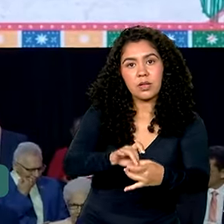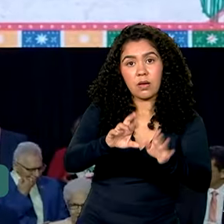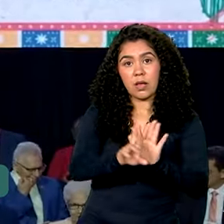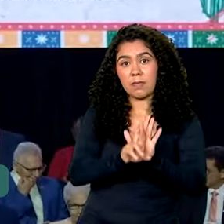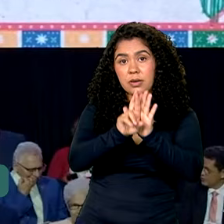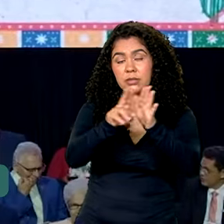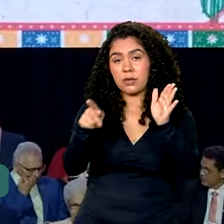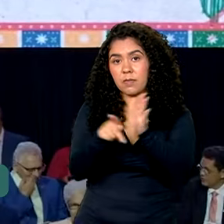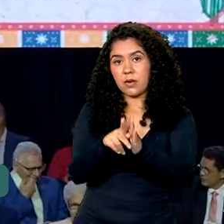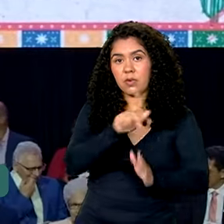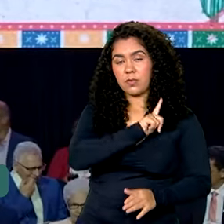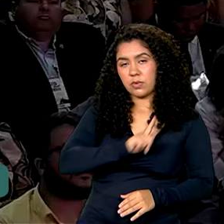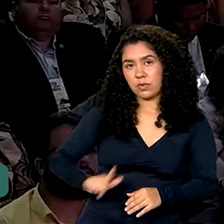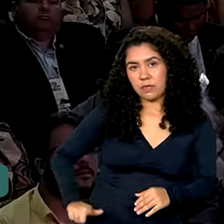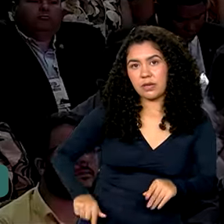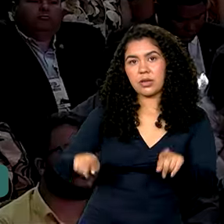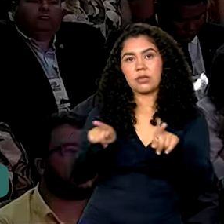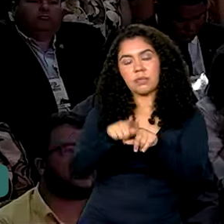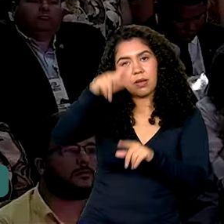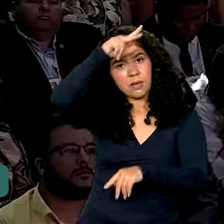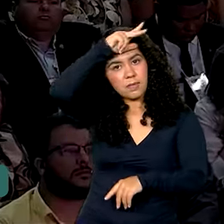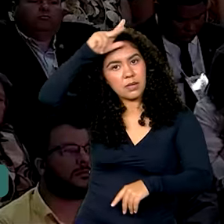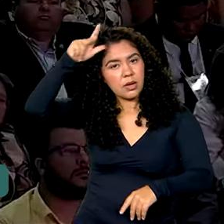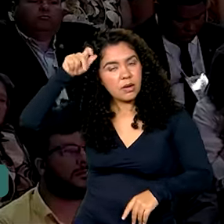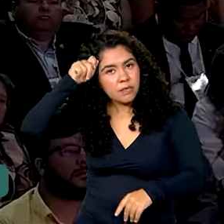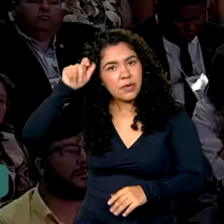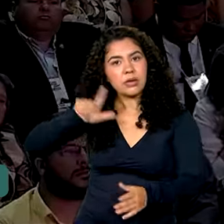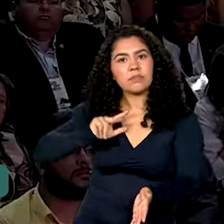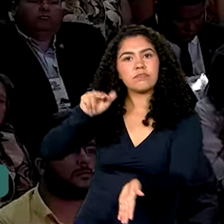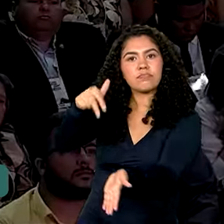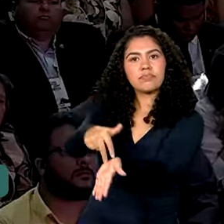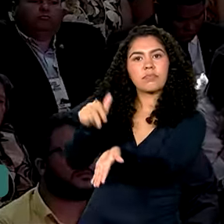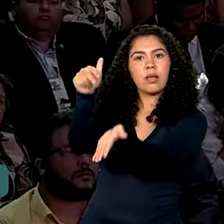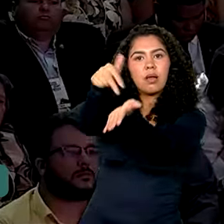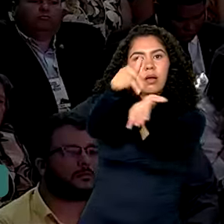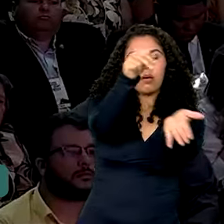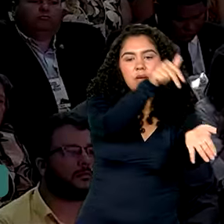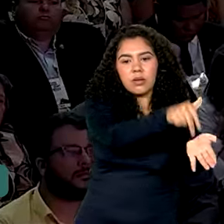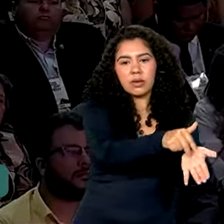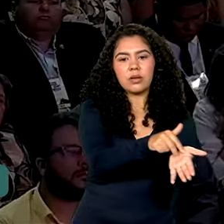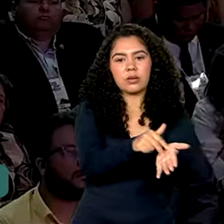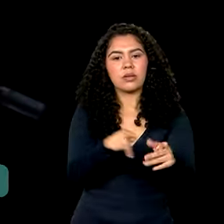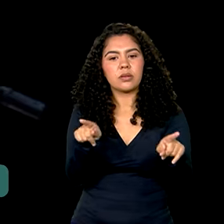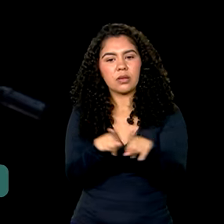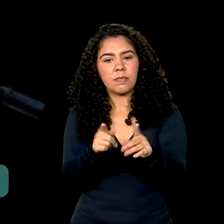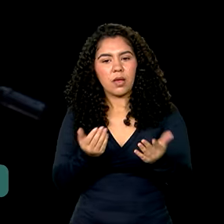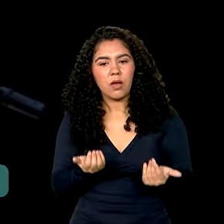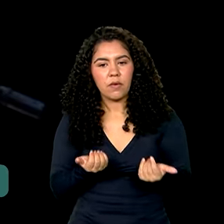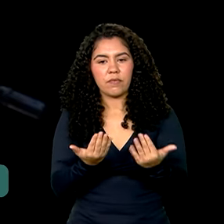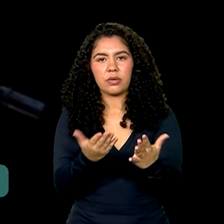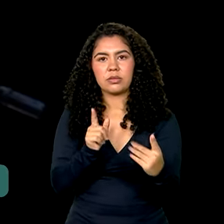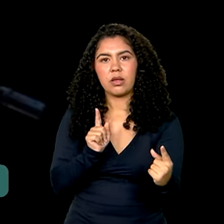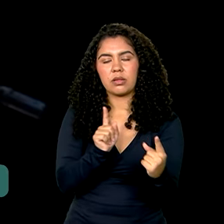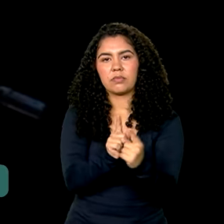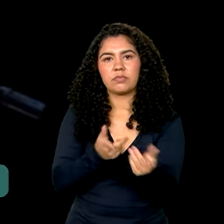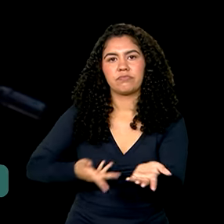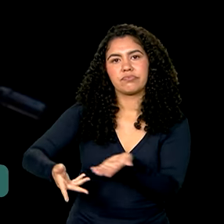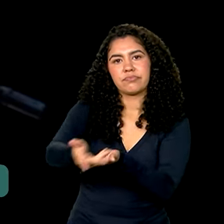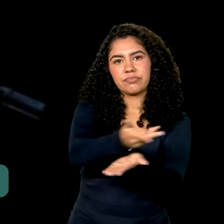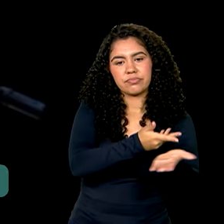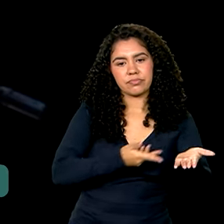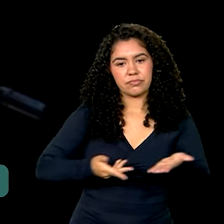É o governo federal indo onde o povo está, onde tudo acontece, que é nos municípios.